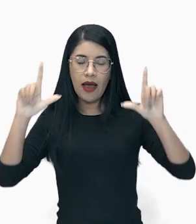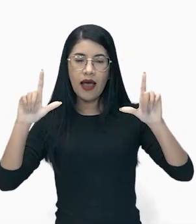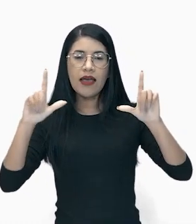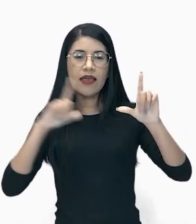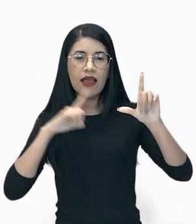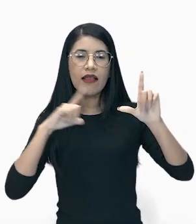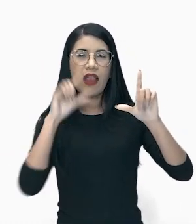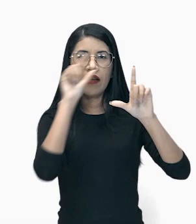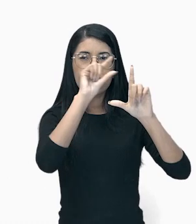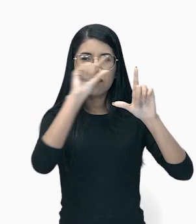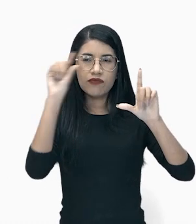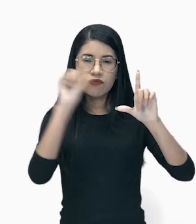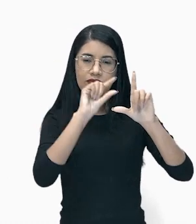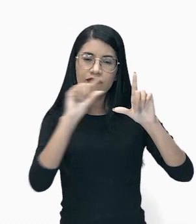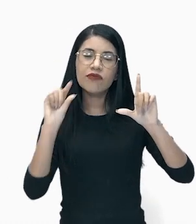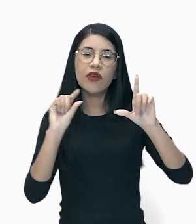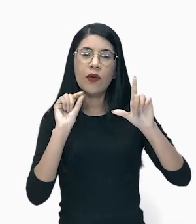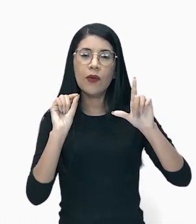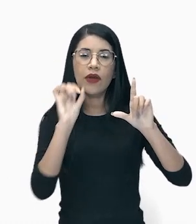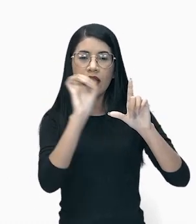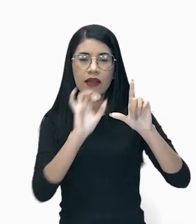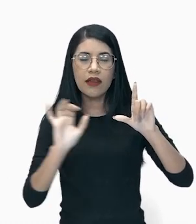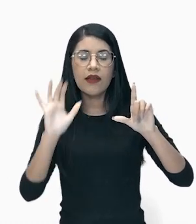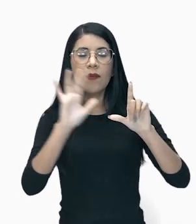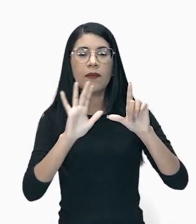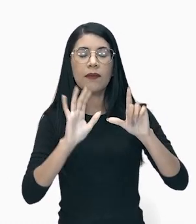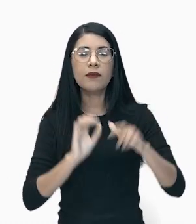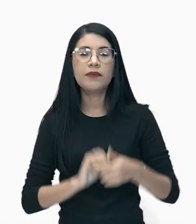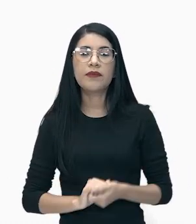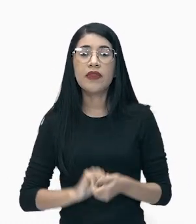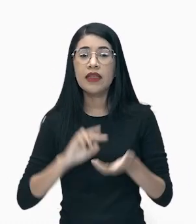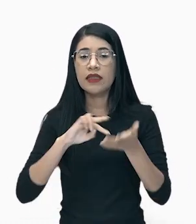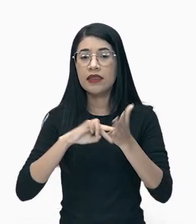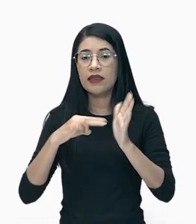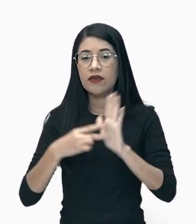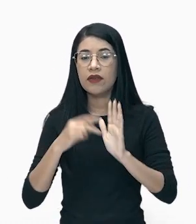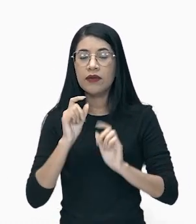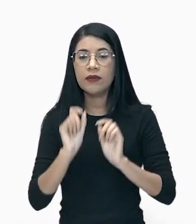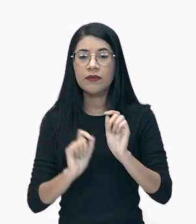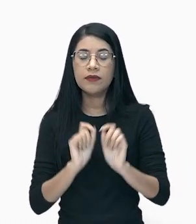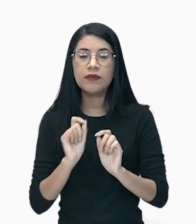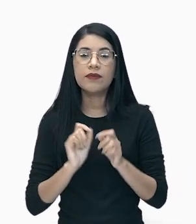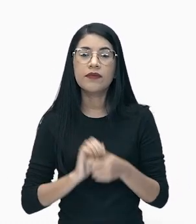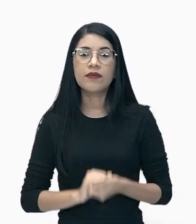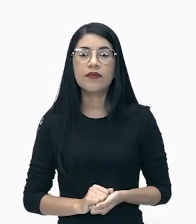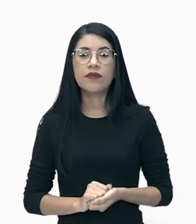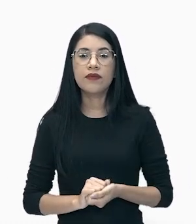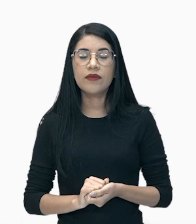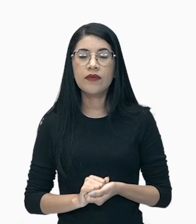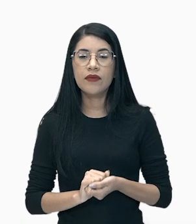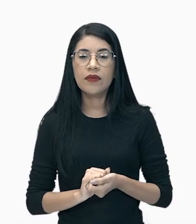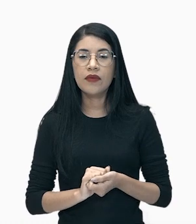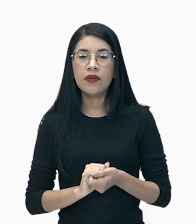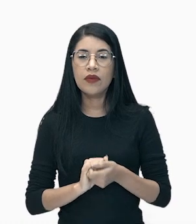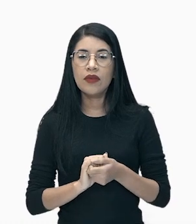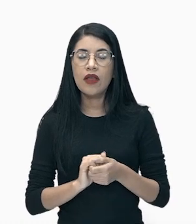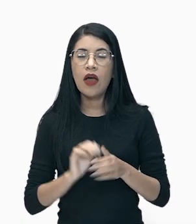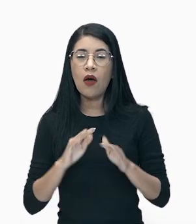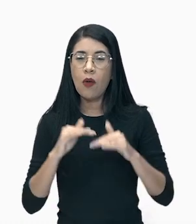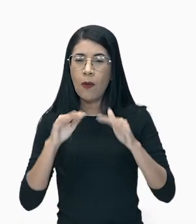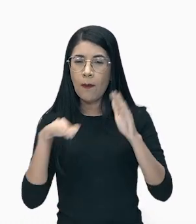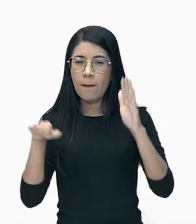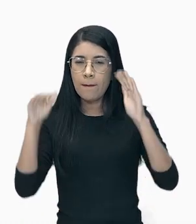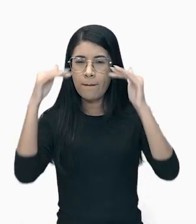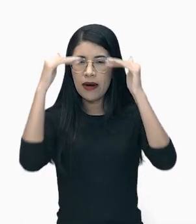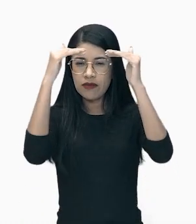mensagem, e também esse texto, outdoor, traduzindo, significa o seguinte, o mais alto padrão de vida do